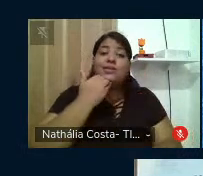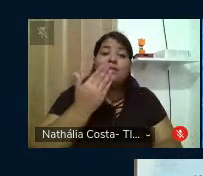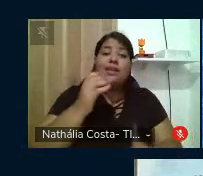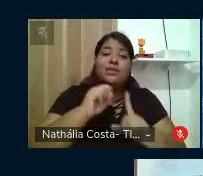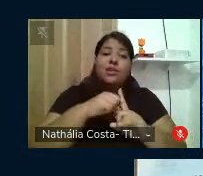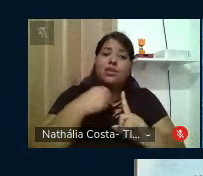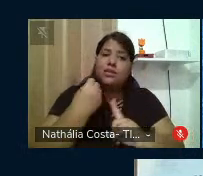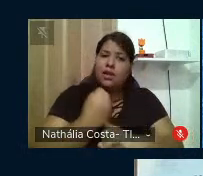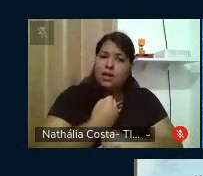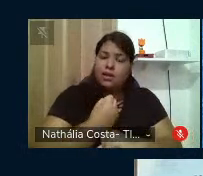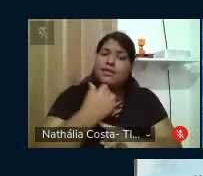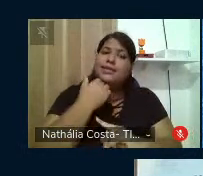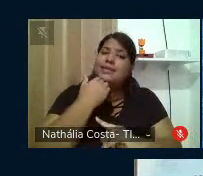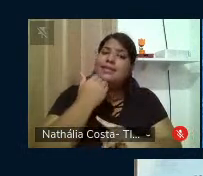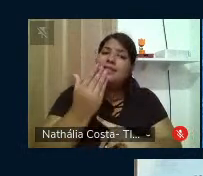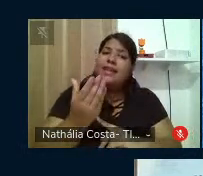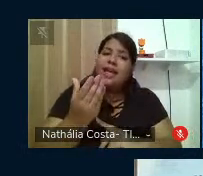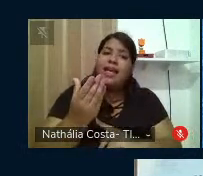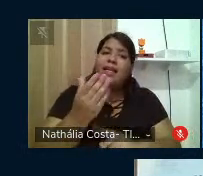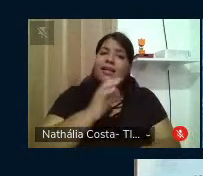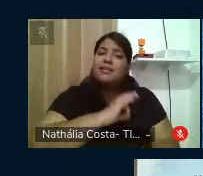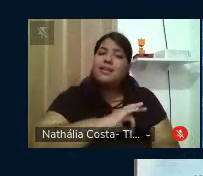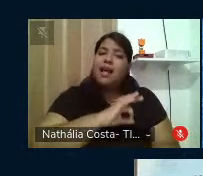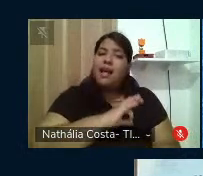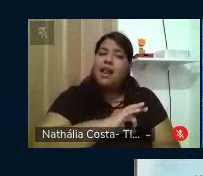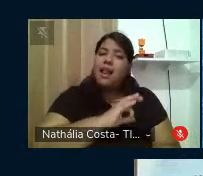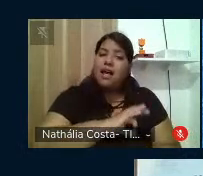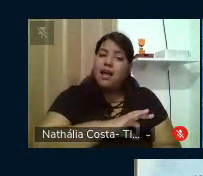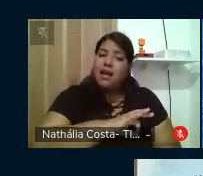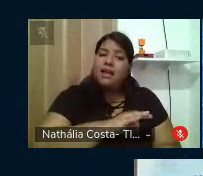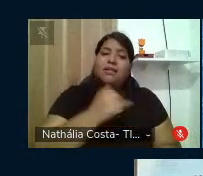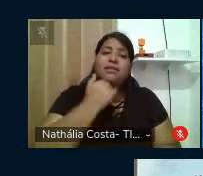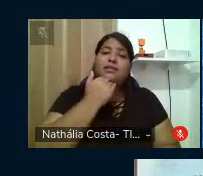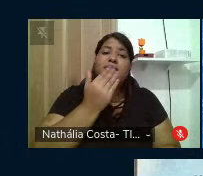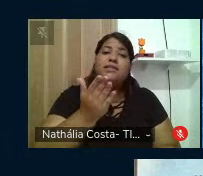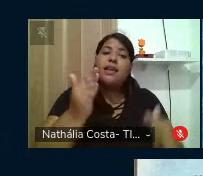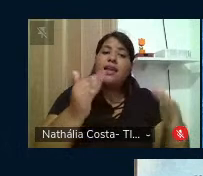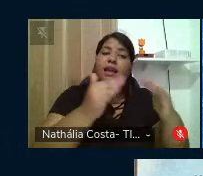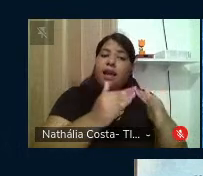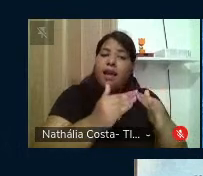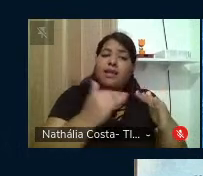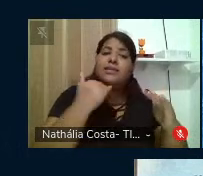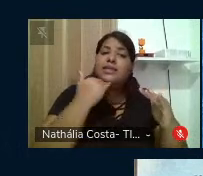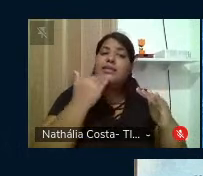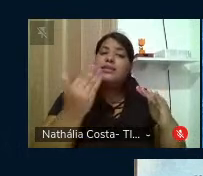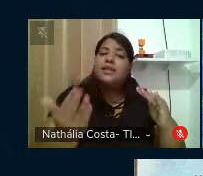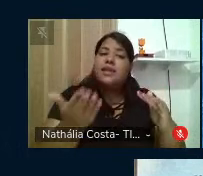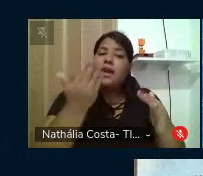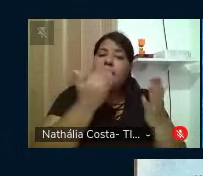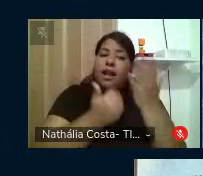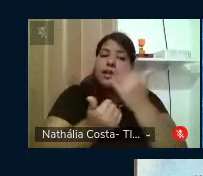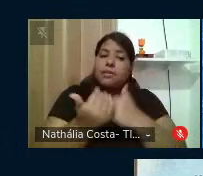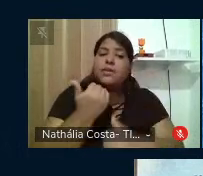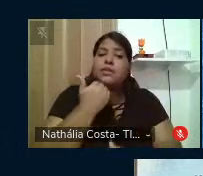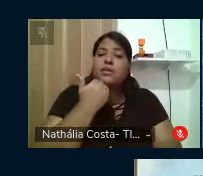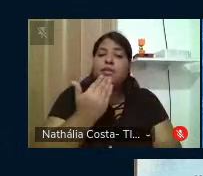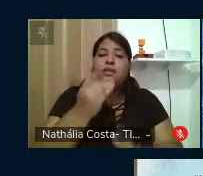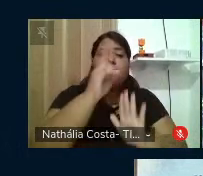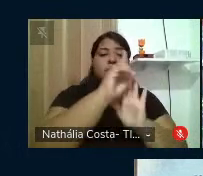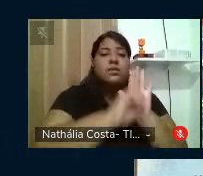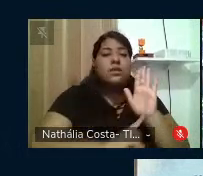sem distribuição de renda, sem moradia ou segurança alimentar, sem direitos humanos?